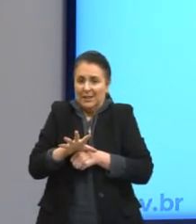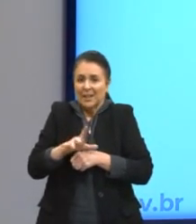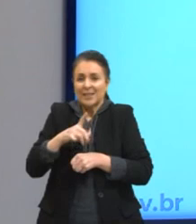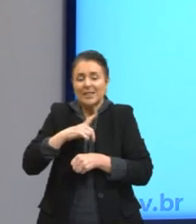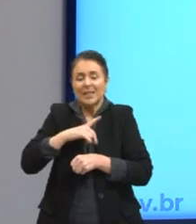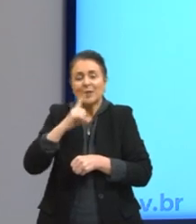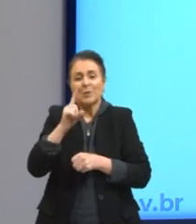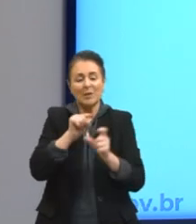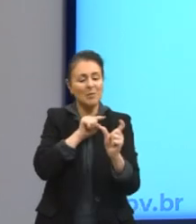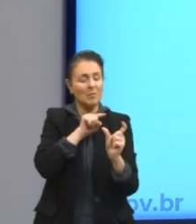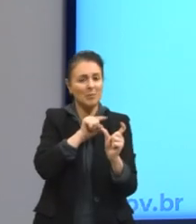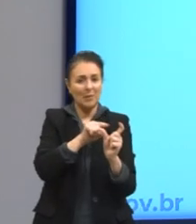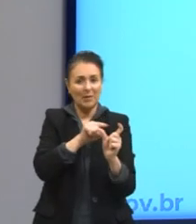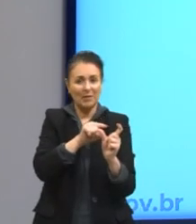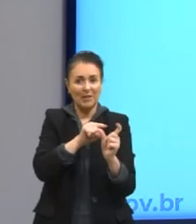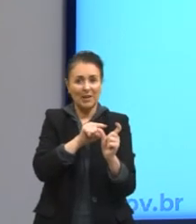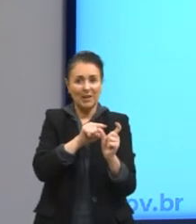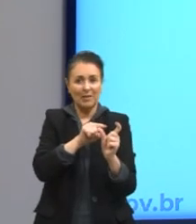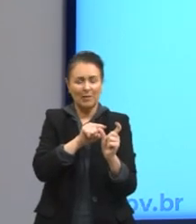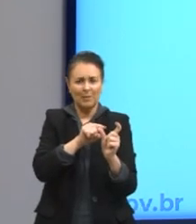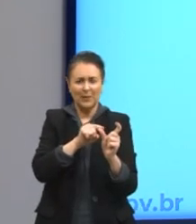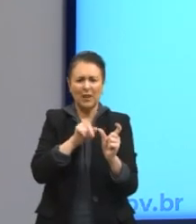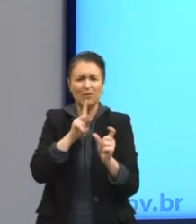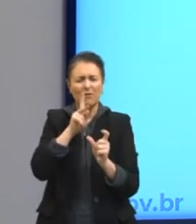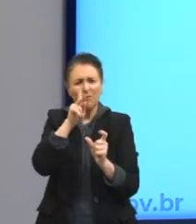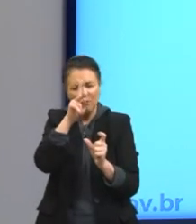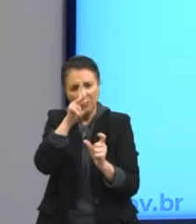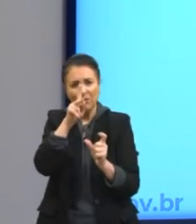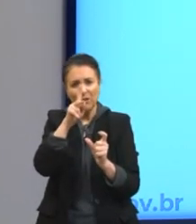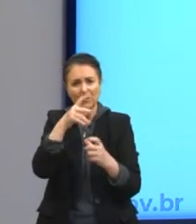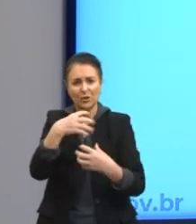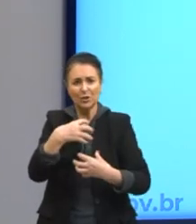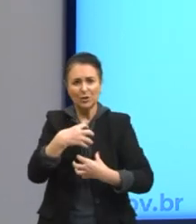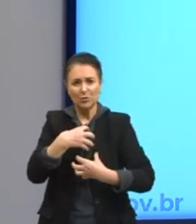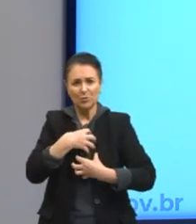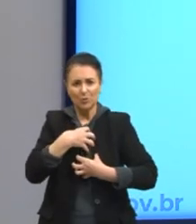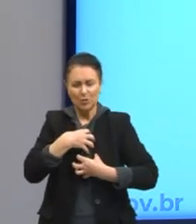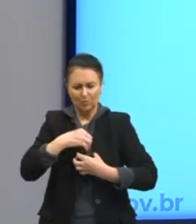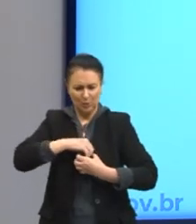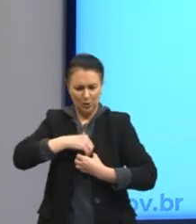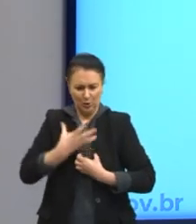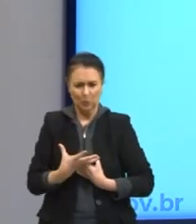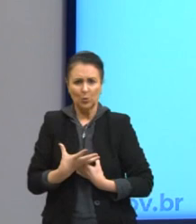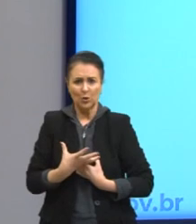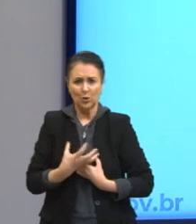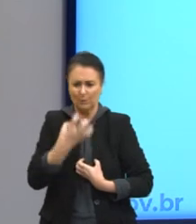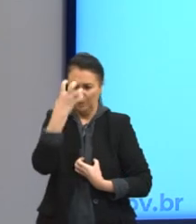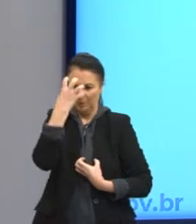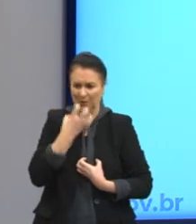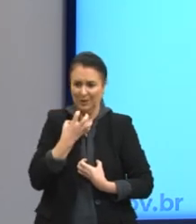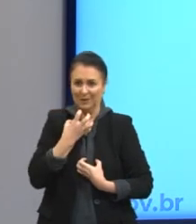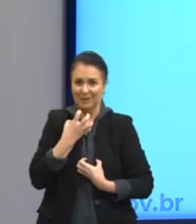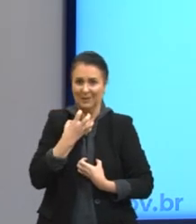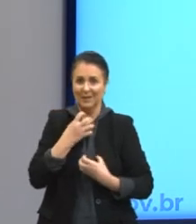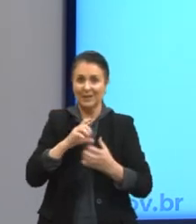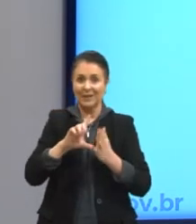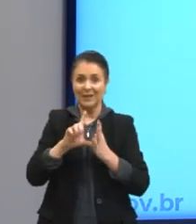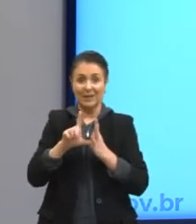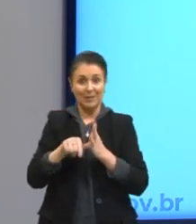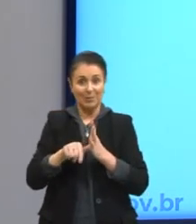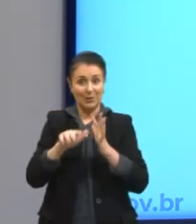duas palavras que são fortes, uma atitude bem irritada. E lá no final a gente tem